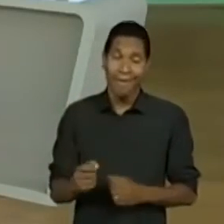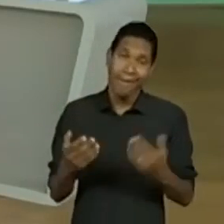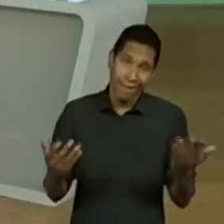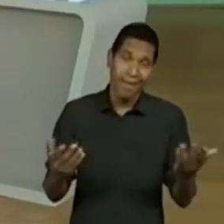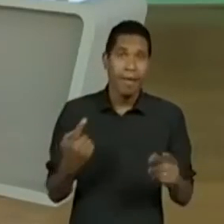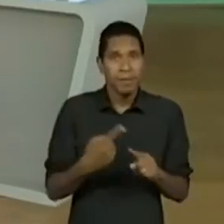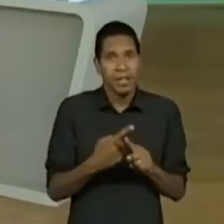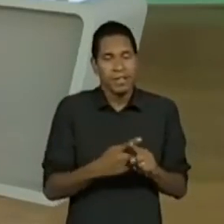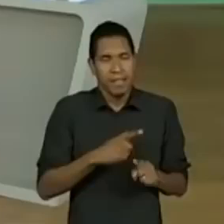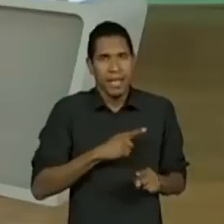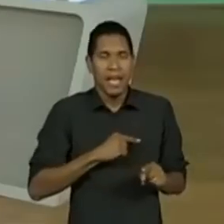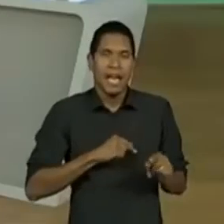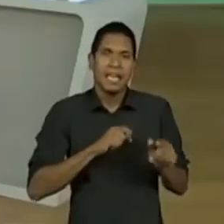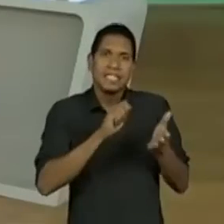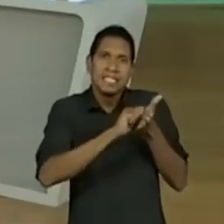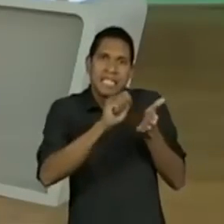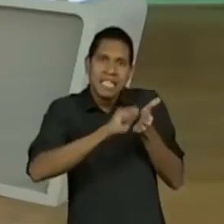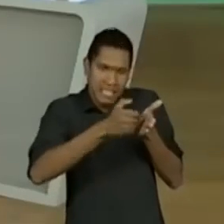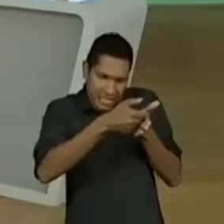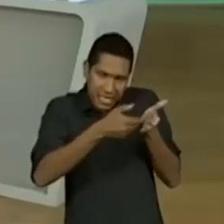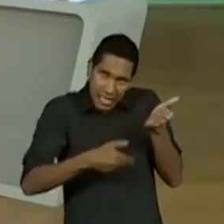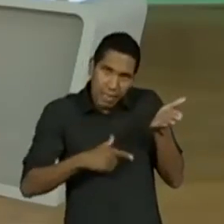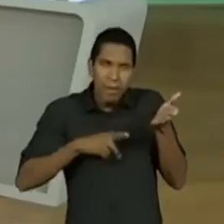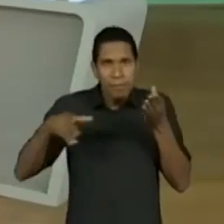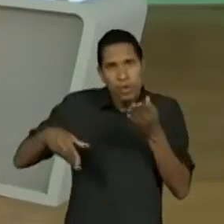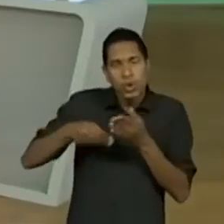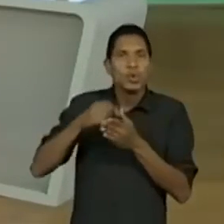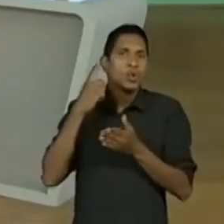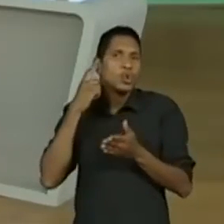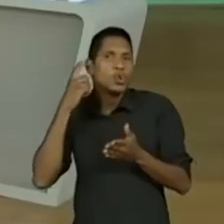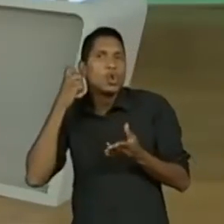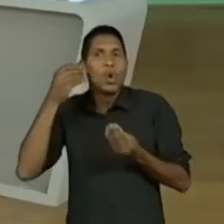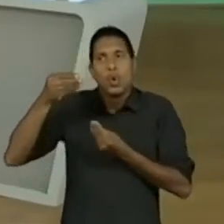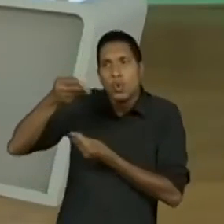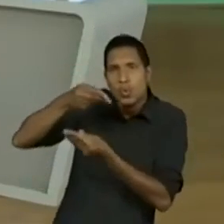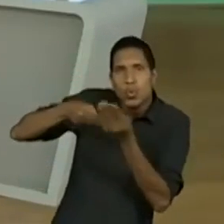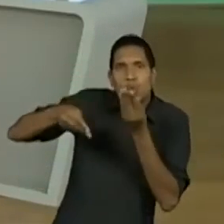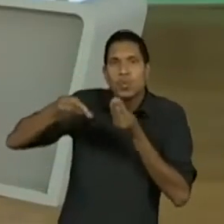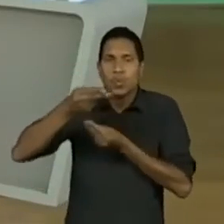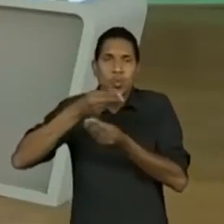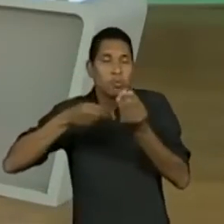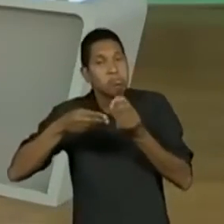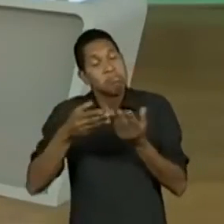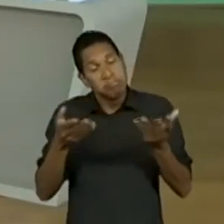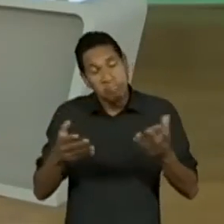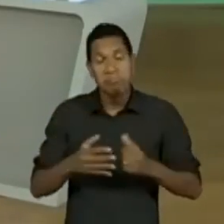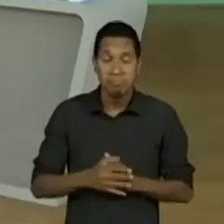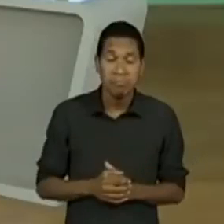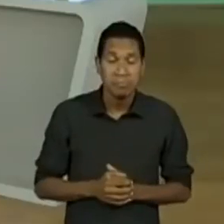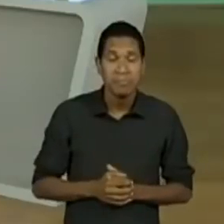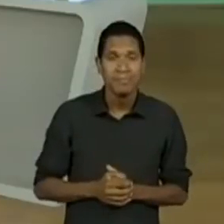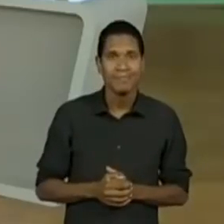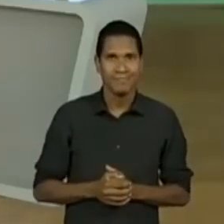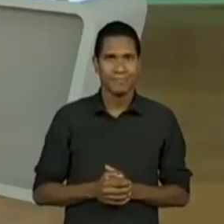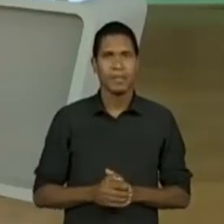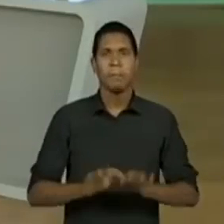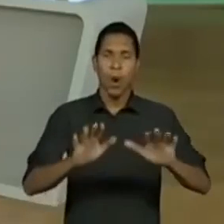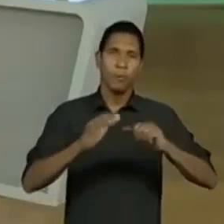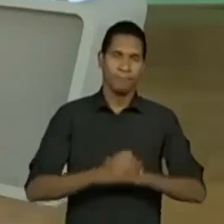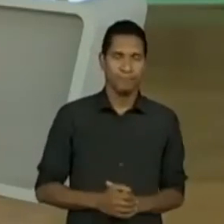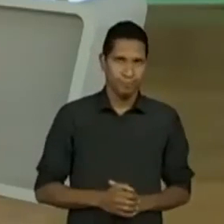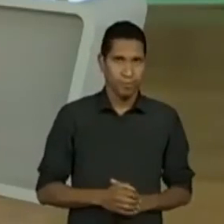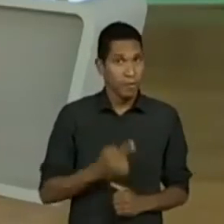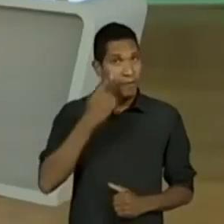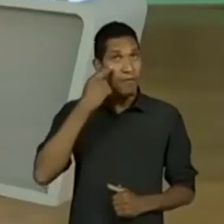dar vida a essa escrita. E esse poema faz o quê? Quais assuntos? Qual é o tema que vocês conseguem deste poema?